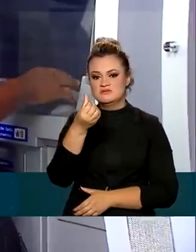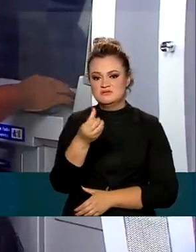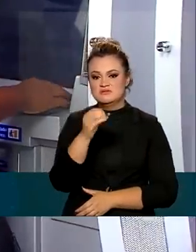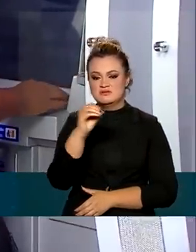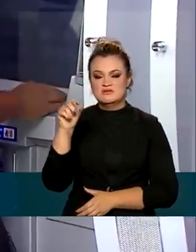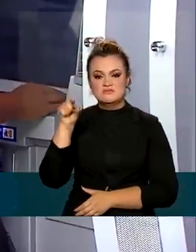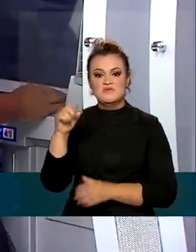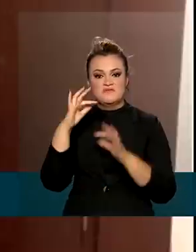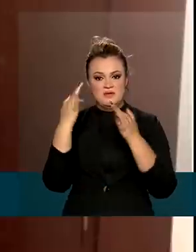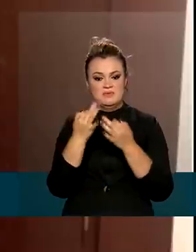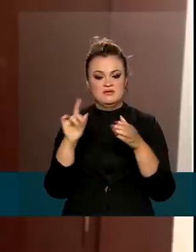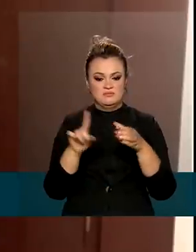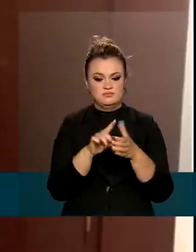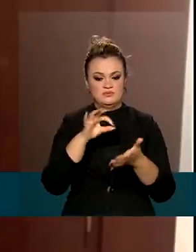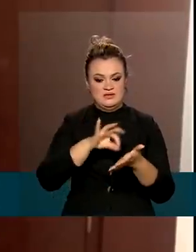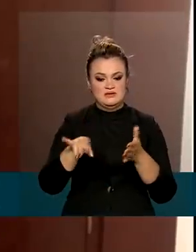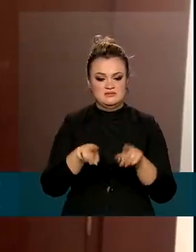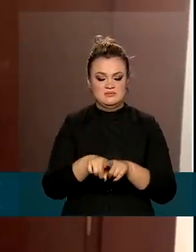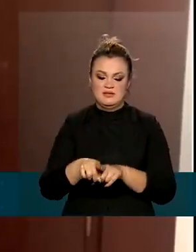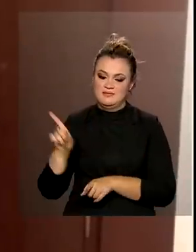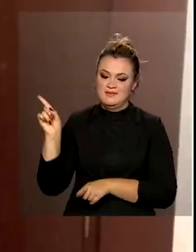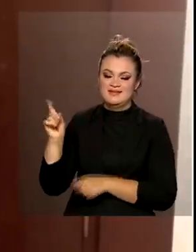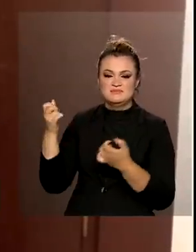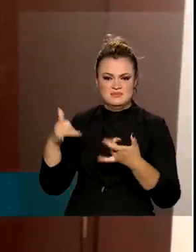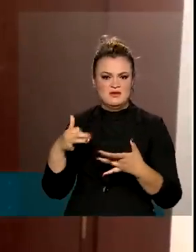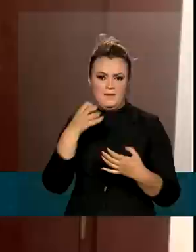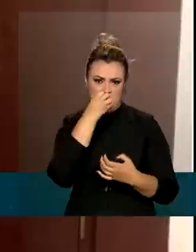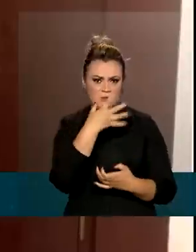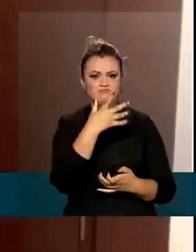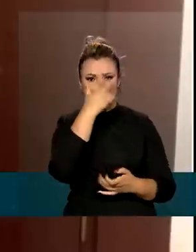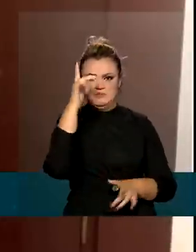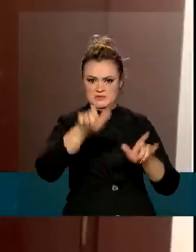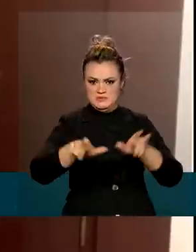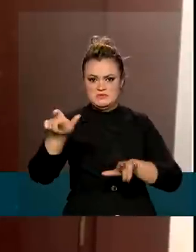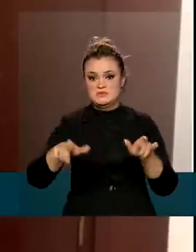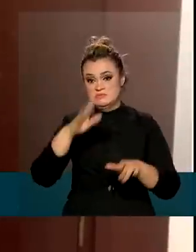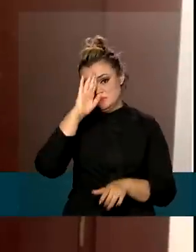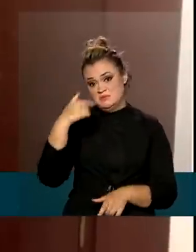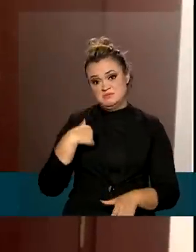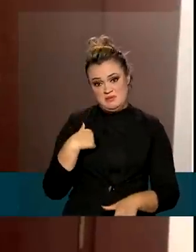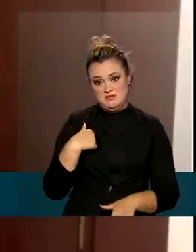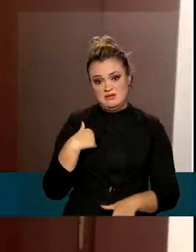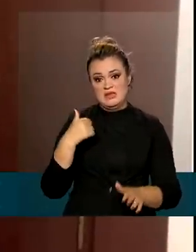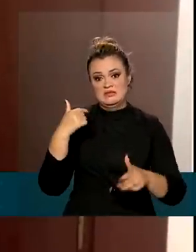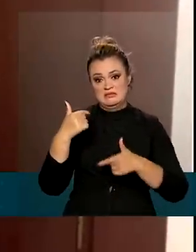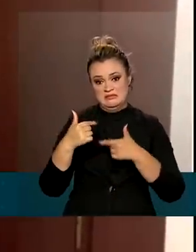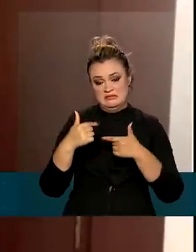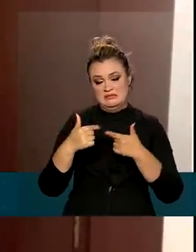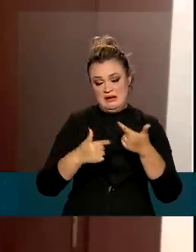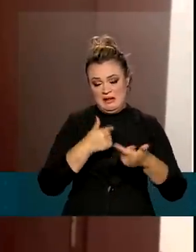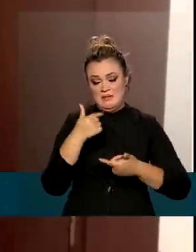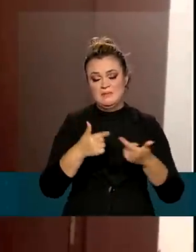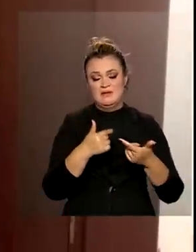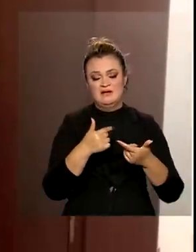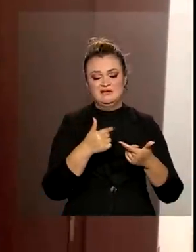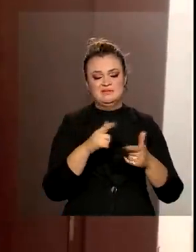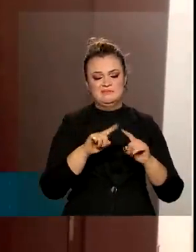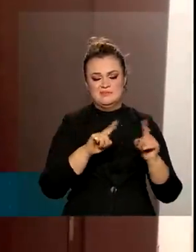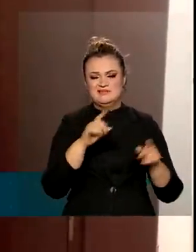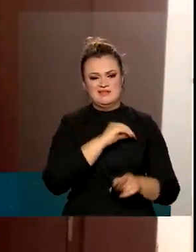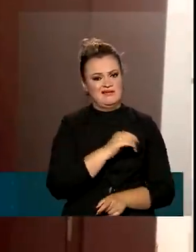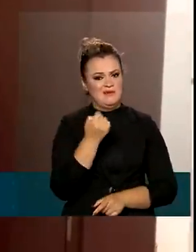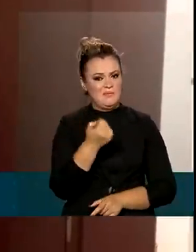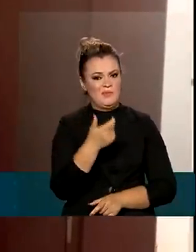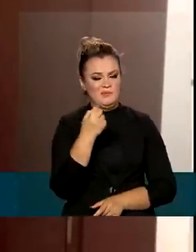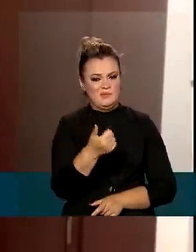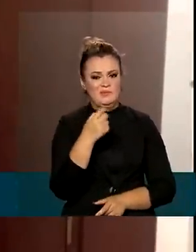mil famílias. Muito bom para muitas pessoas, principalmente para mim, que trabalham, uma pessoa de baixa renda, e